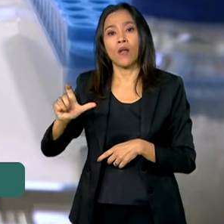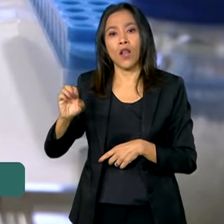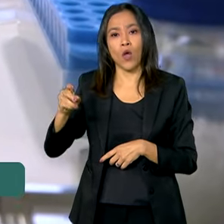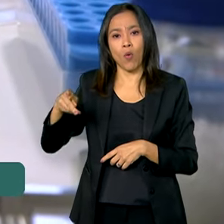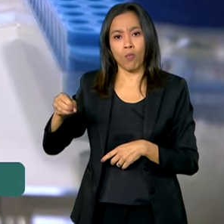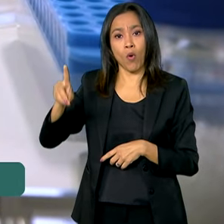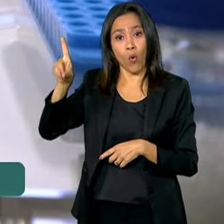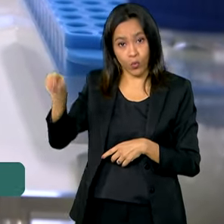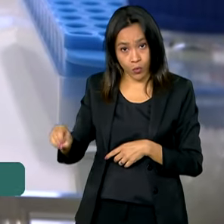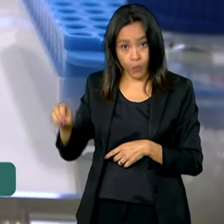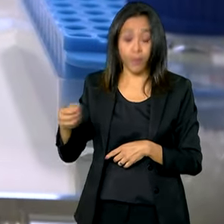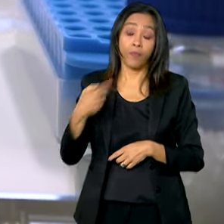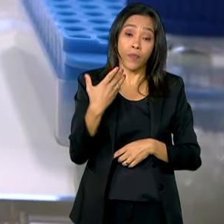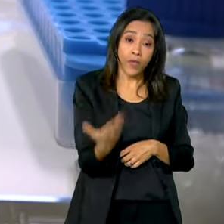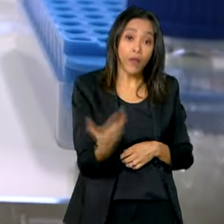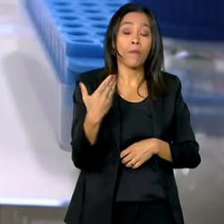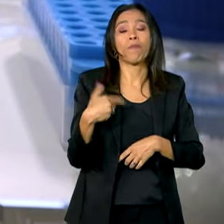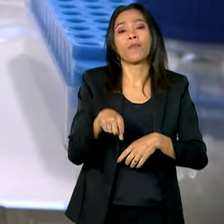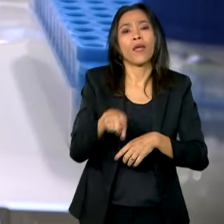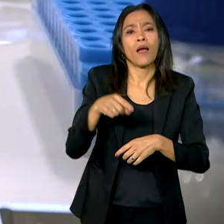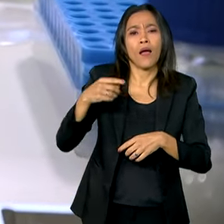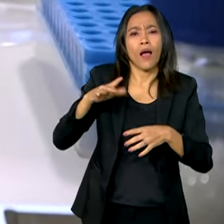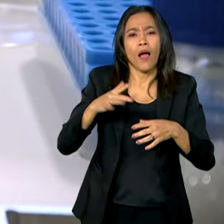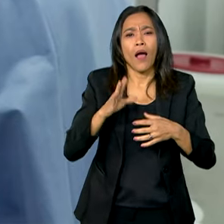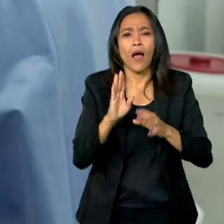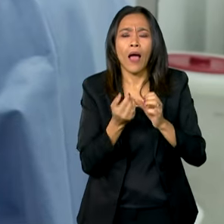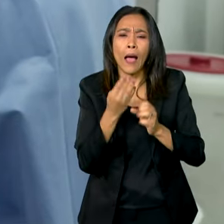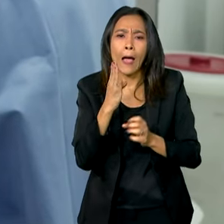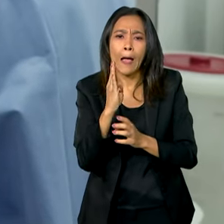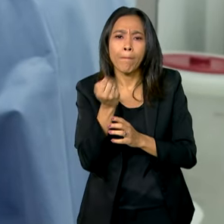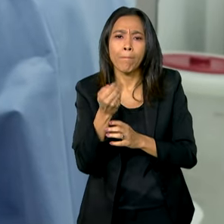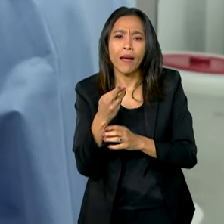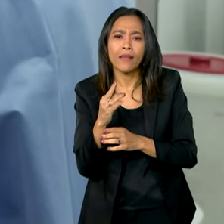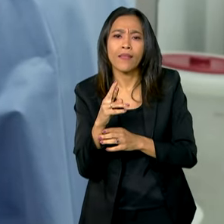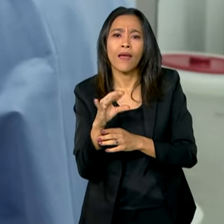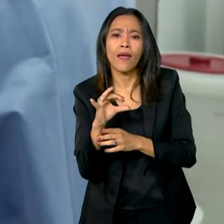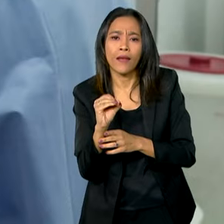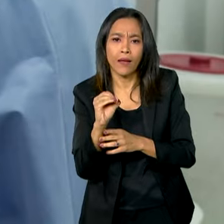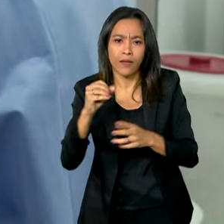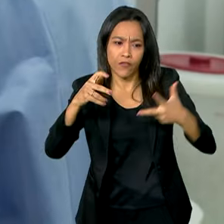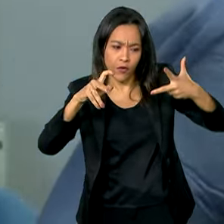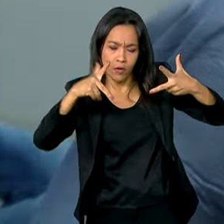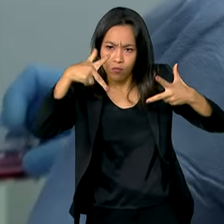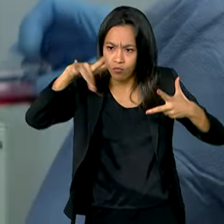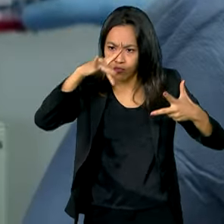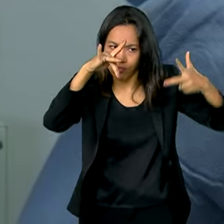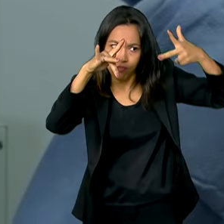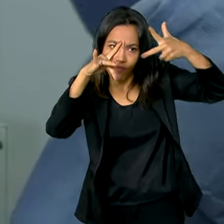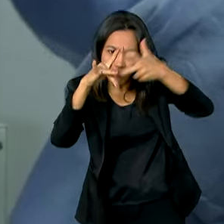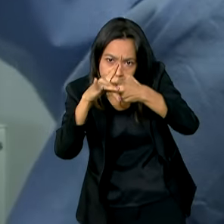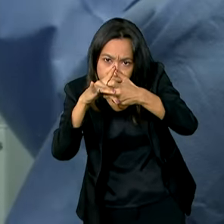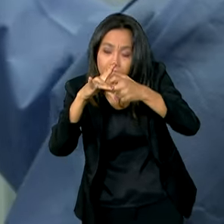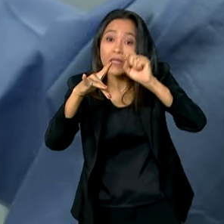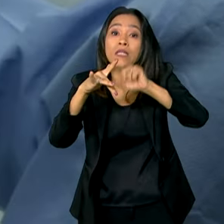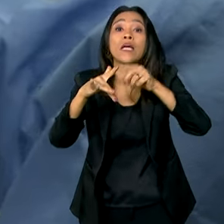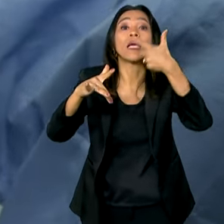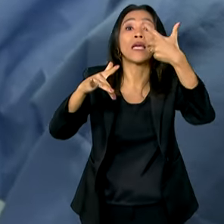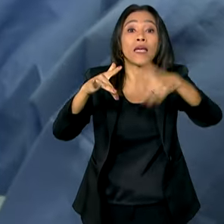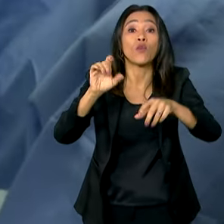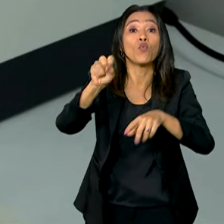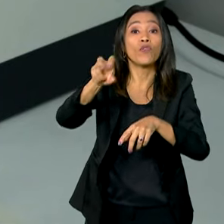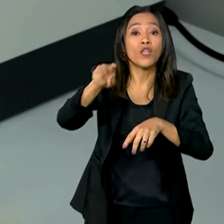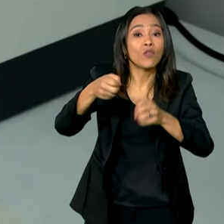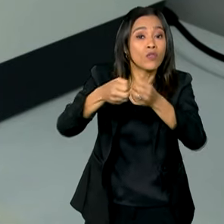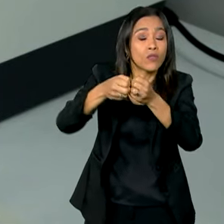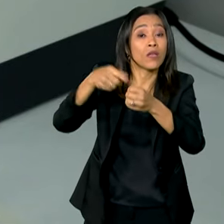bactéria impede que os vírus da dengue, zika e chikungunya se desenvolvam no mosquito. Nesse método, ao